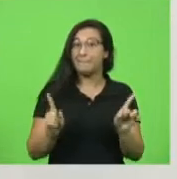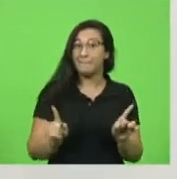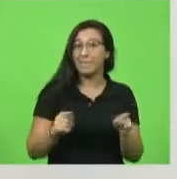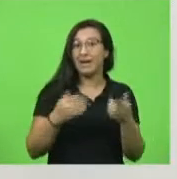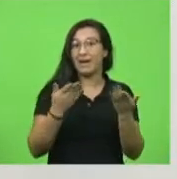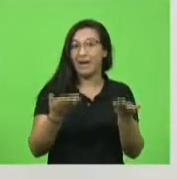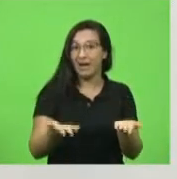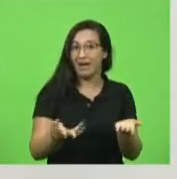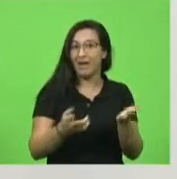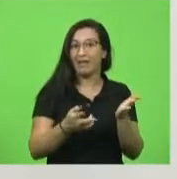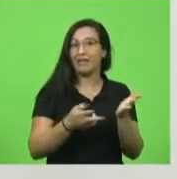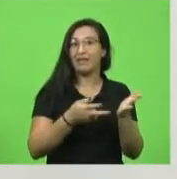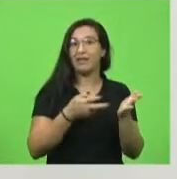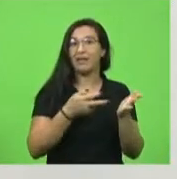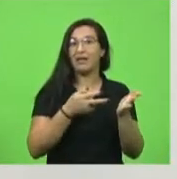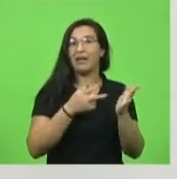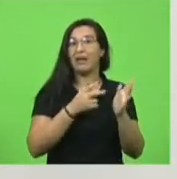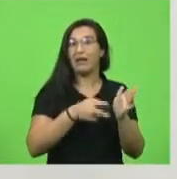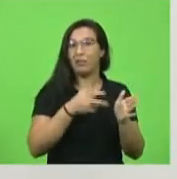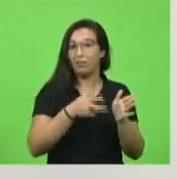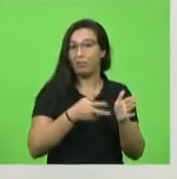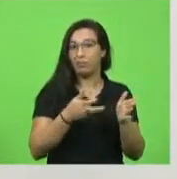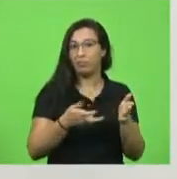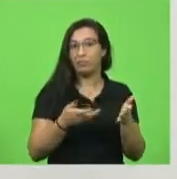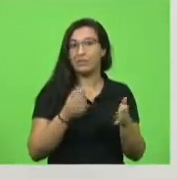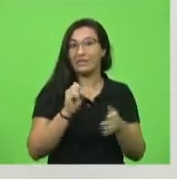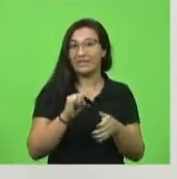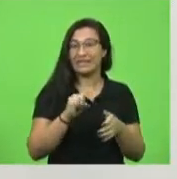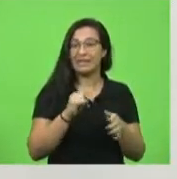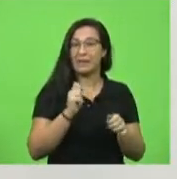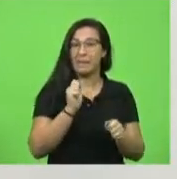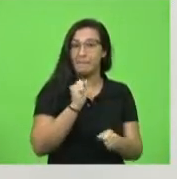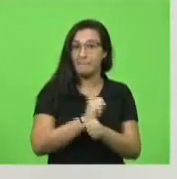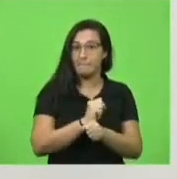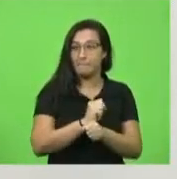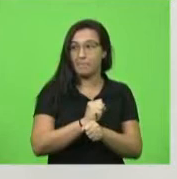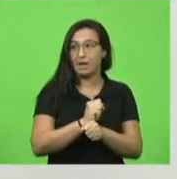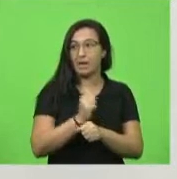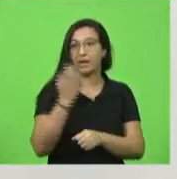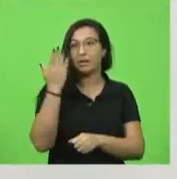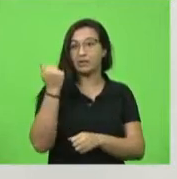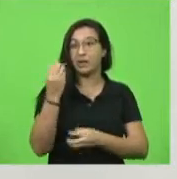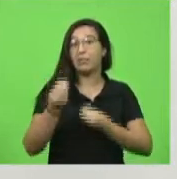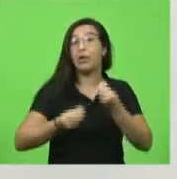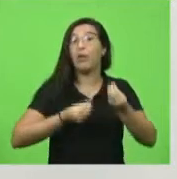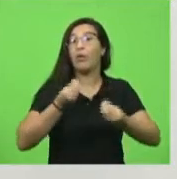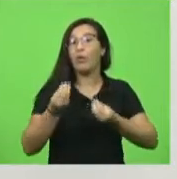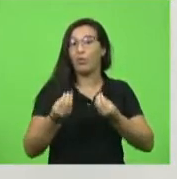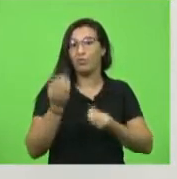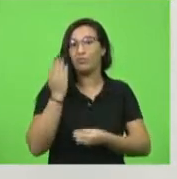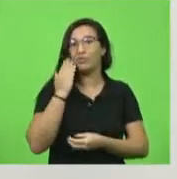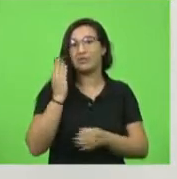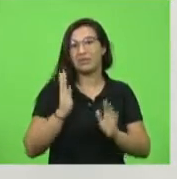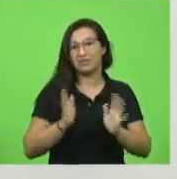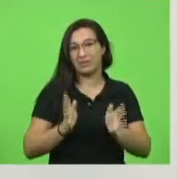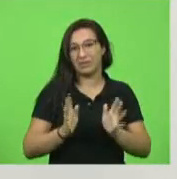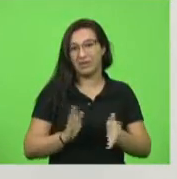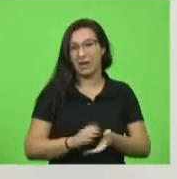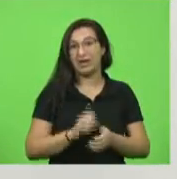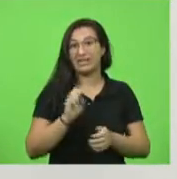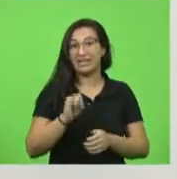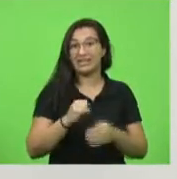O caminhoneiro, se parar, a gente já viveu isso. Se o caminhoneiro parar,